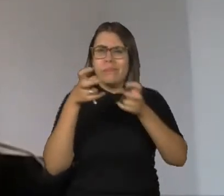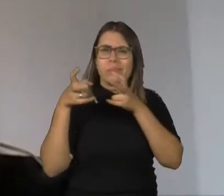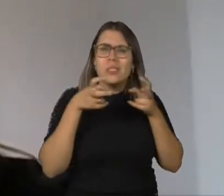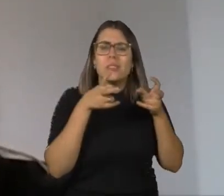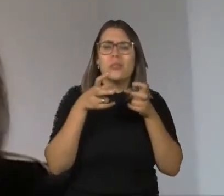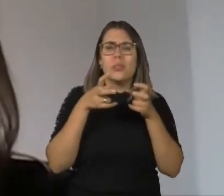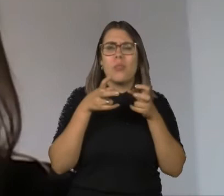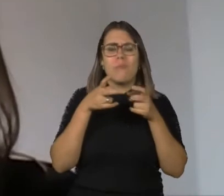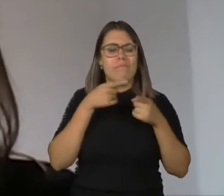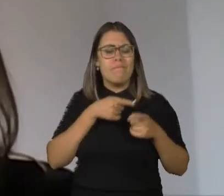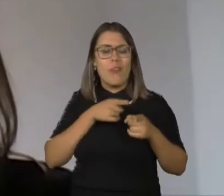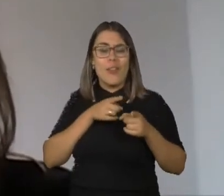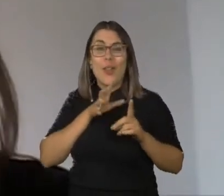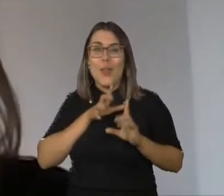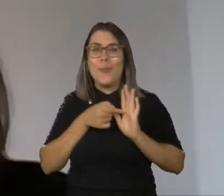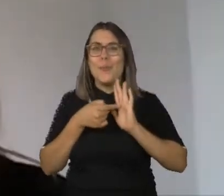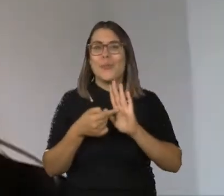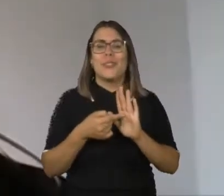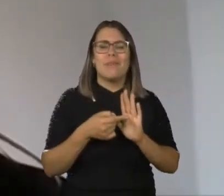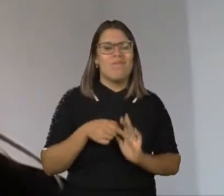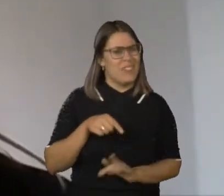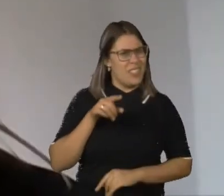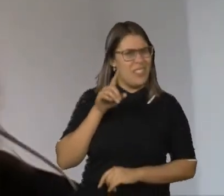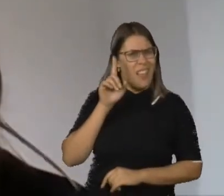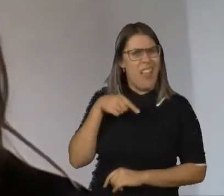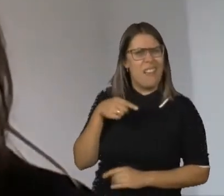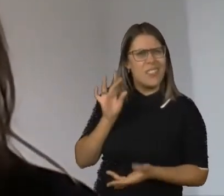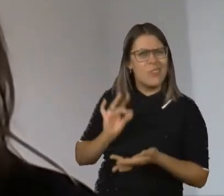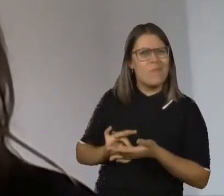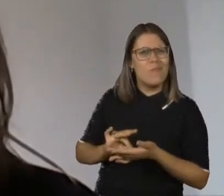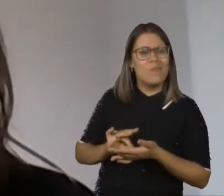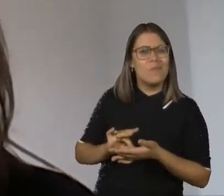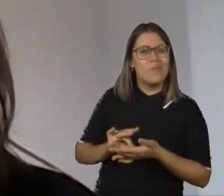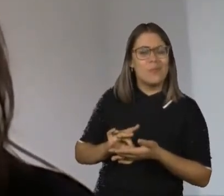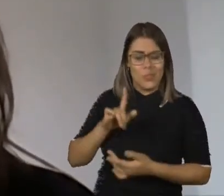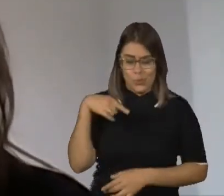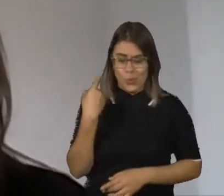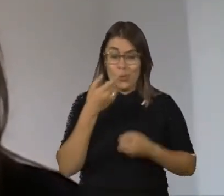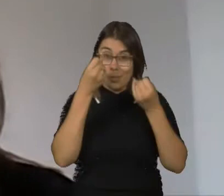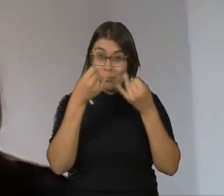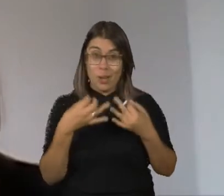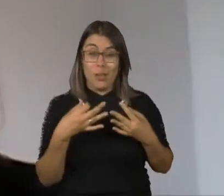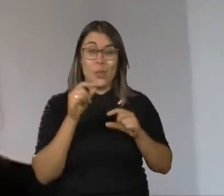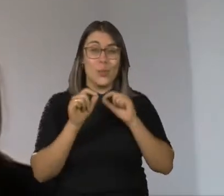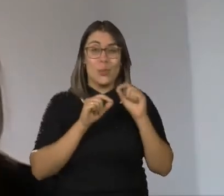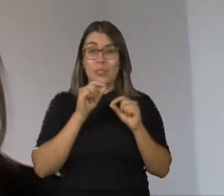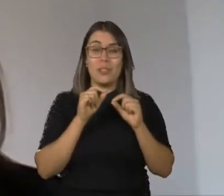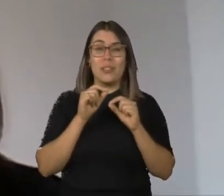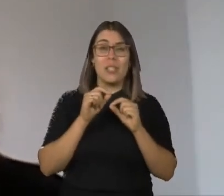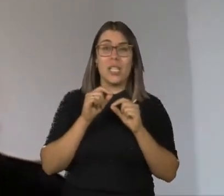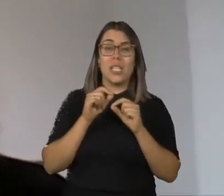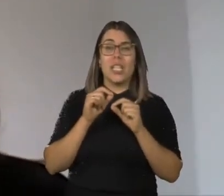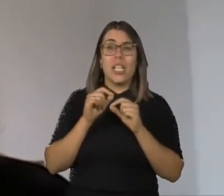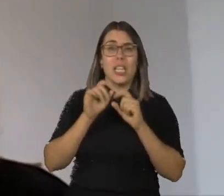uma provocação. Ele nos diz assim, será mesmo que nós sabemos quando estamos falando em deficiência intelectual e em deficientes